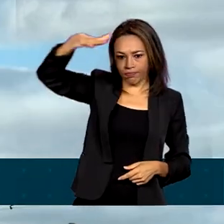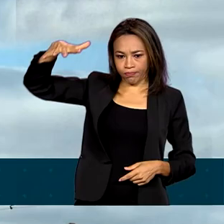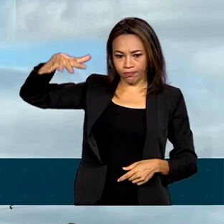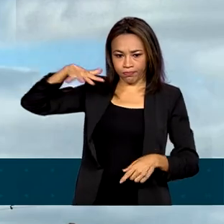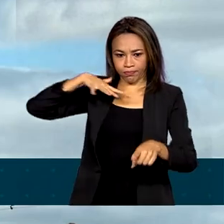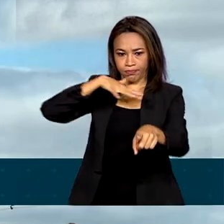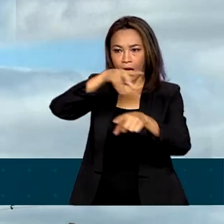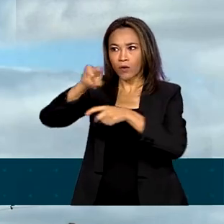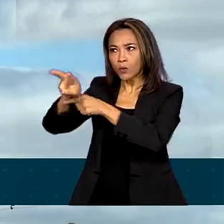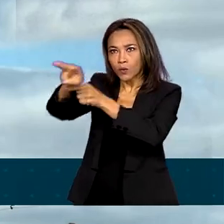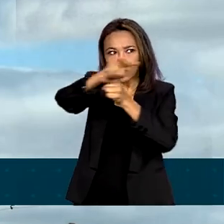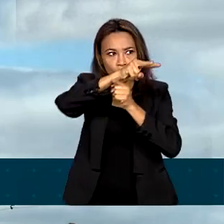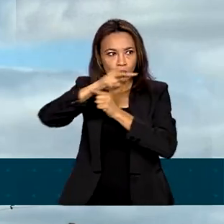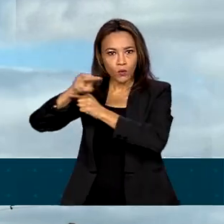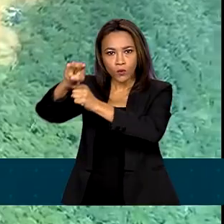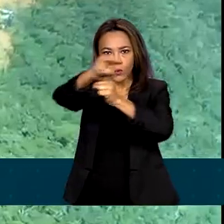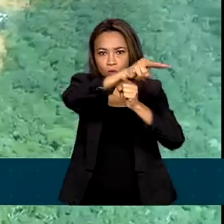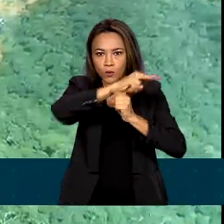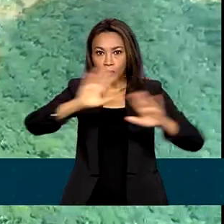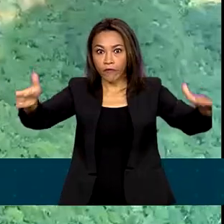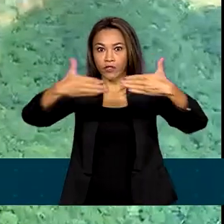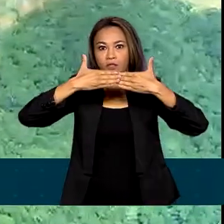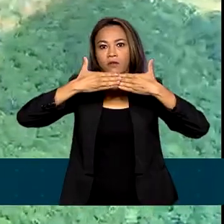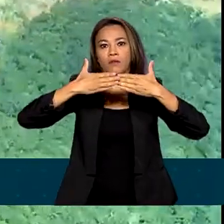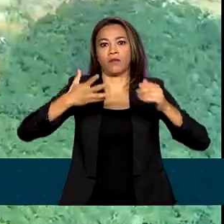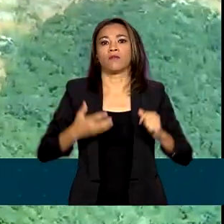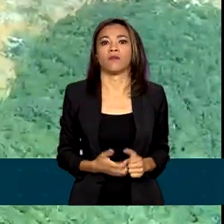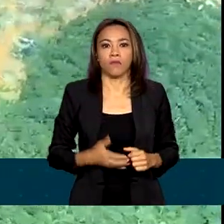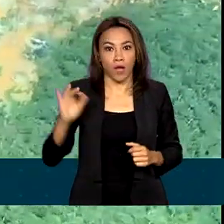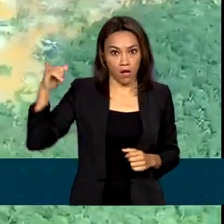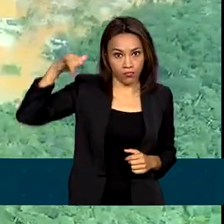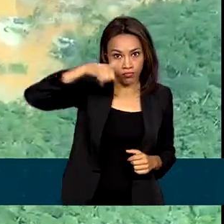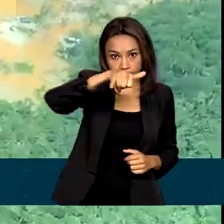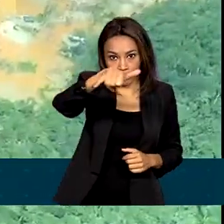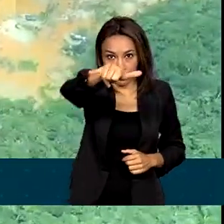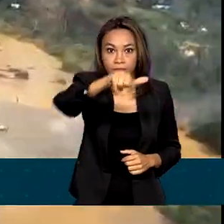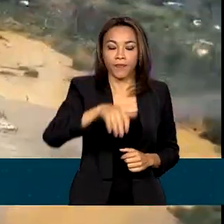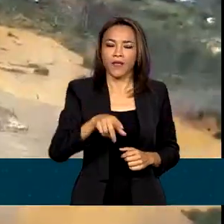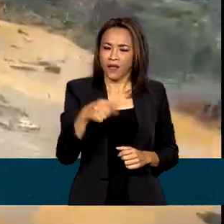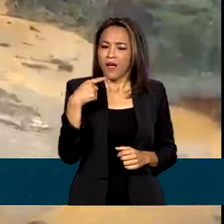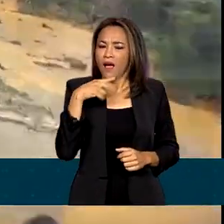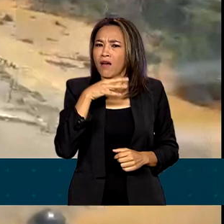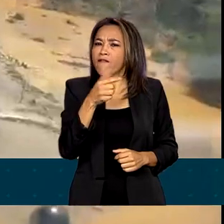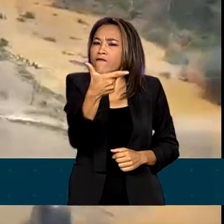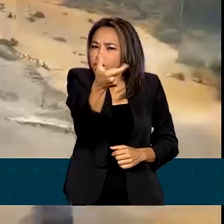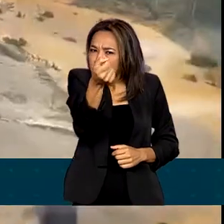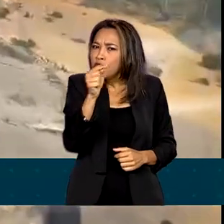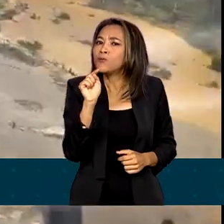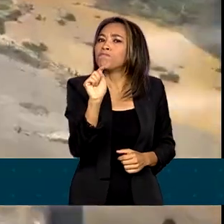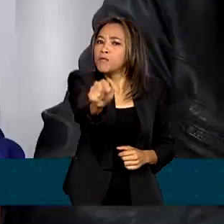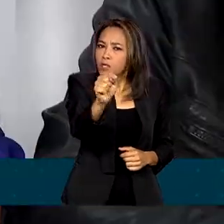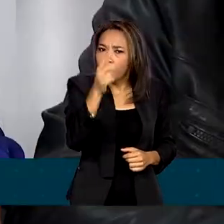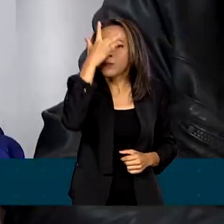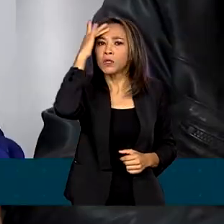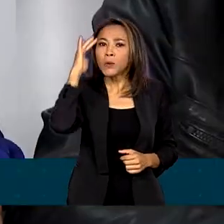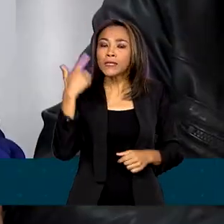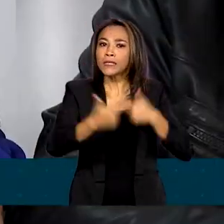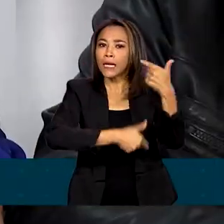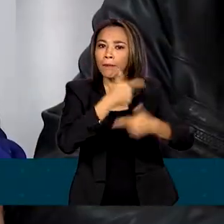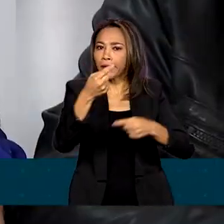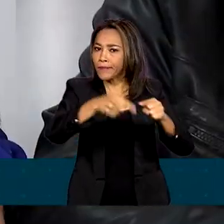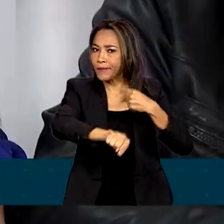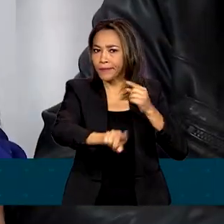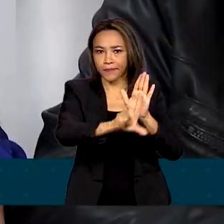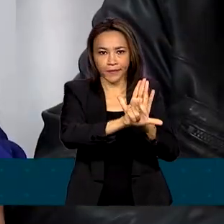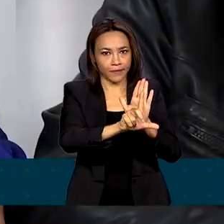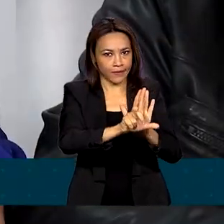Yanomami está bloqueado. Há estimativas de que haja 20 mil garimpeiros ilegais na terra Yanomami. Em coletiva